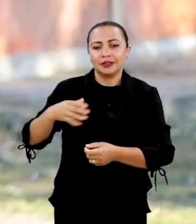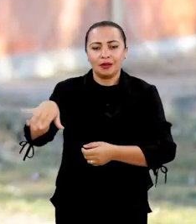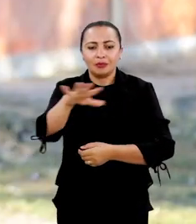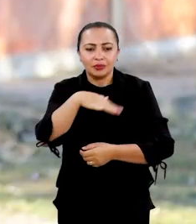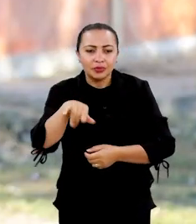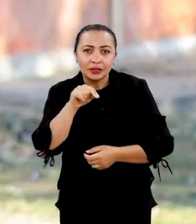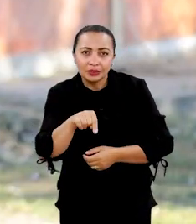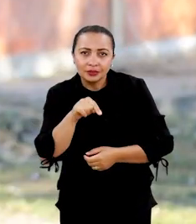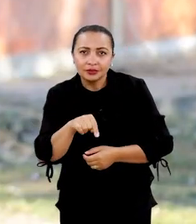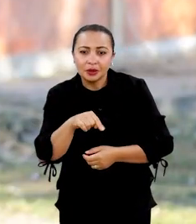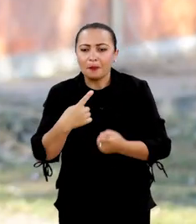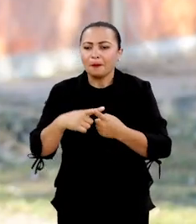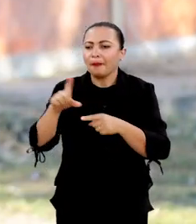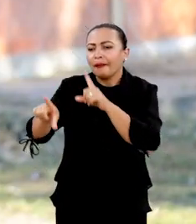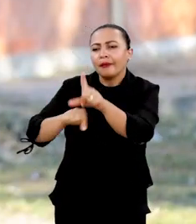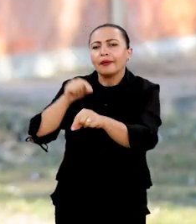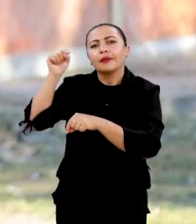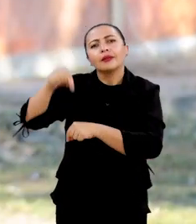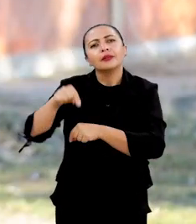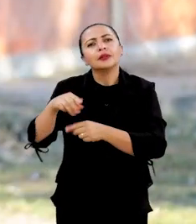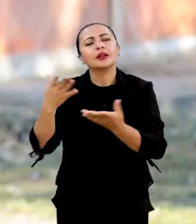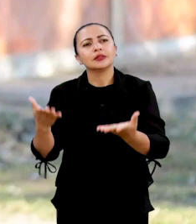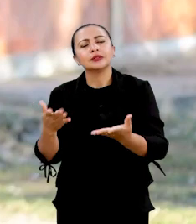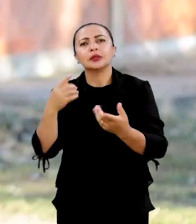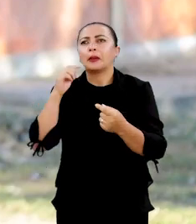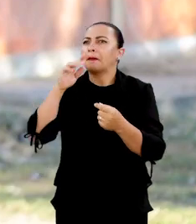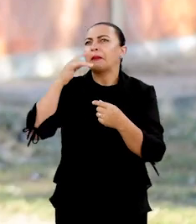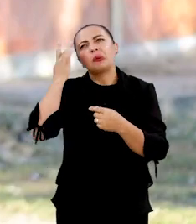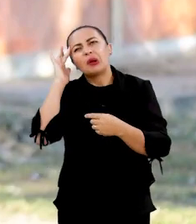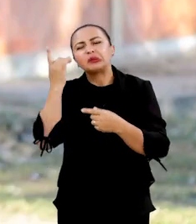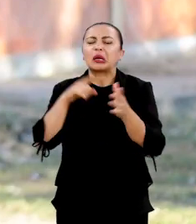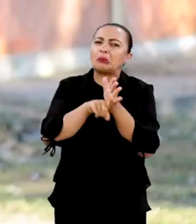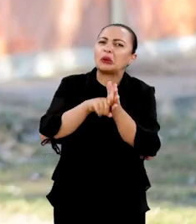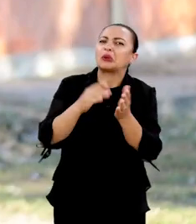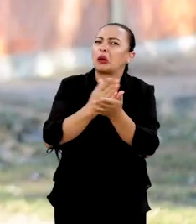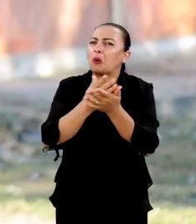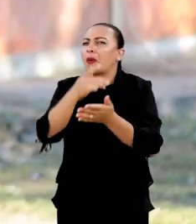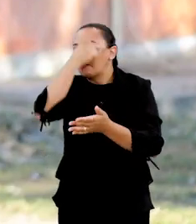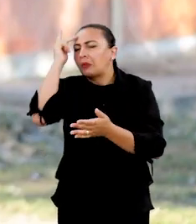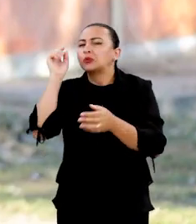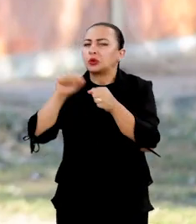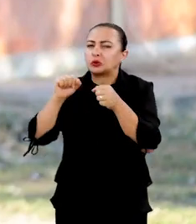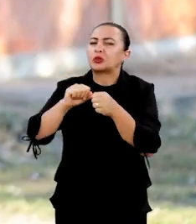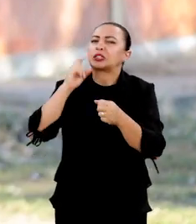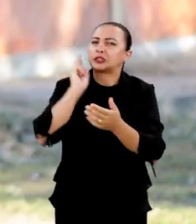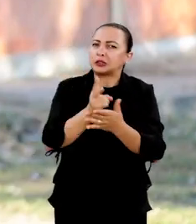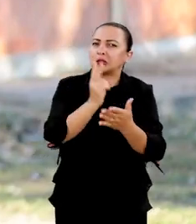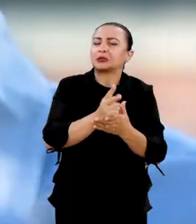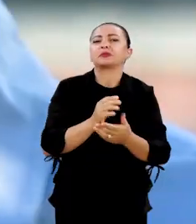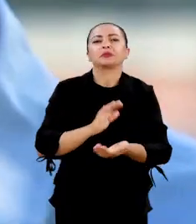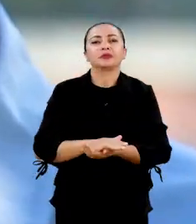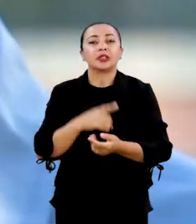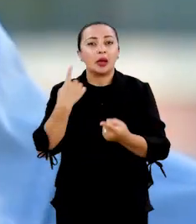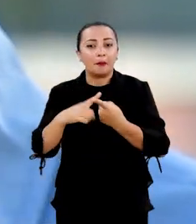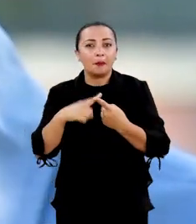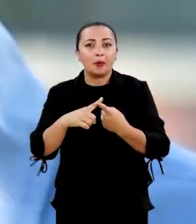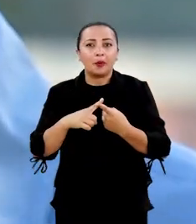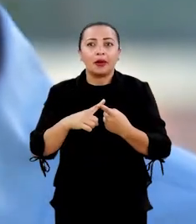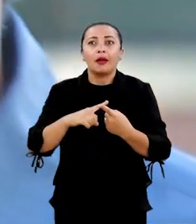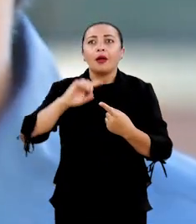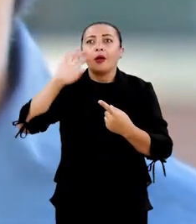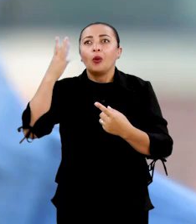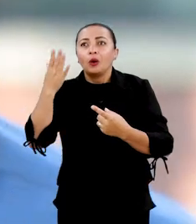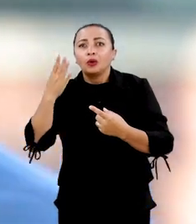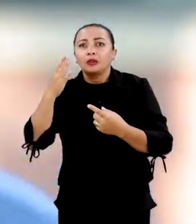estarmos aqui? O porquê de escolhermos este local? Talvez seja a pergunta que todo mundo faz, primeiramente.